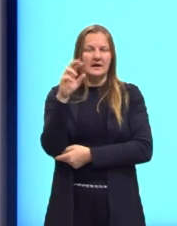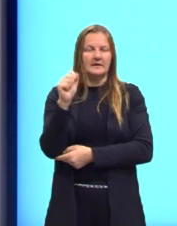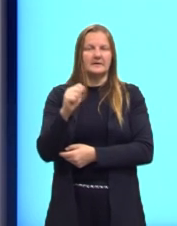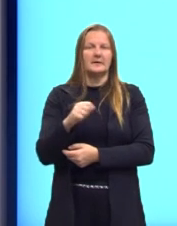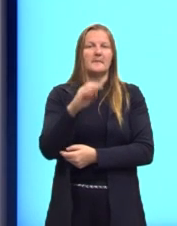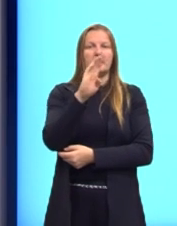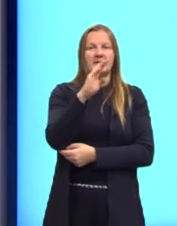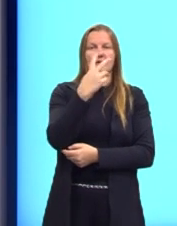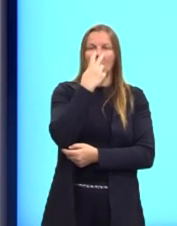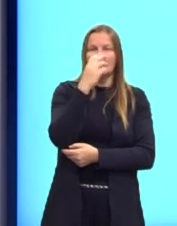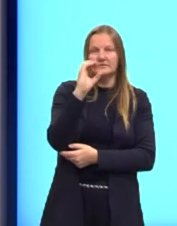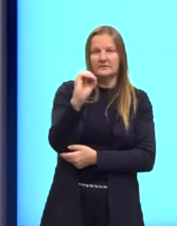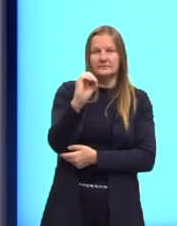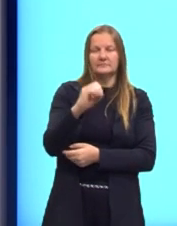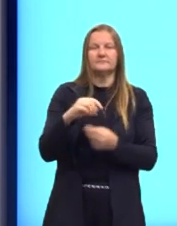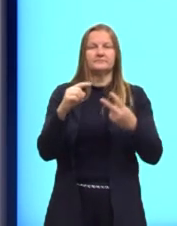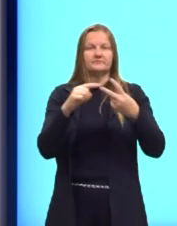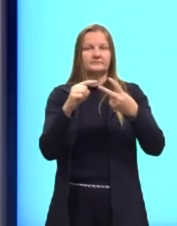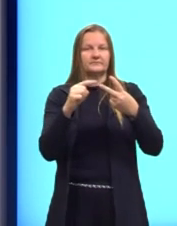B é igual a zero.